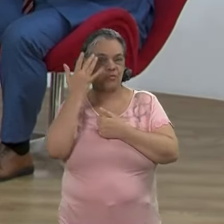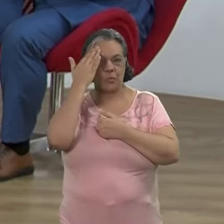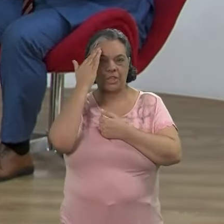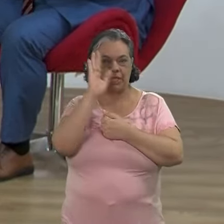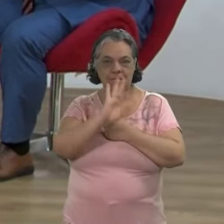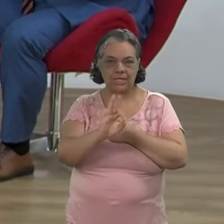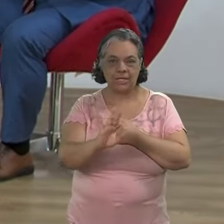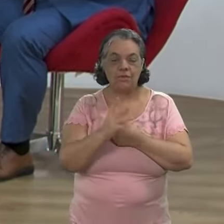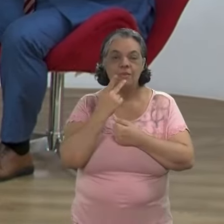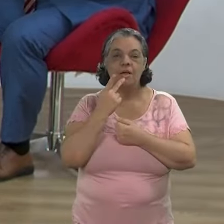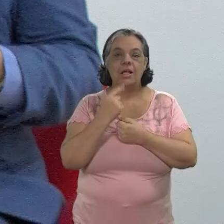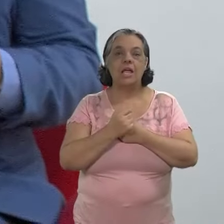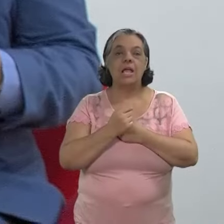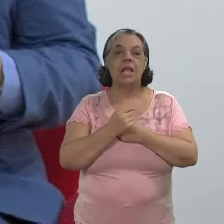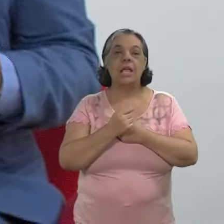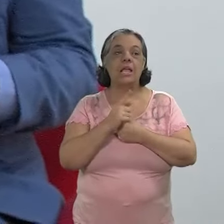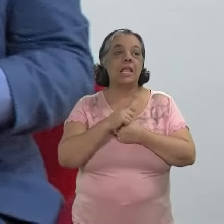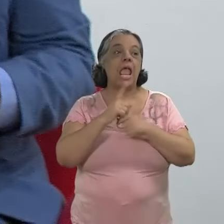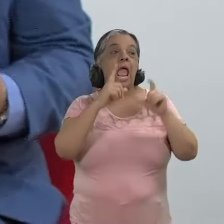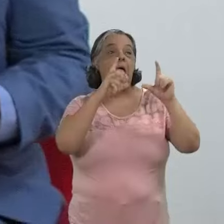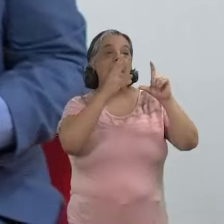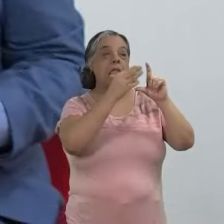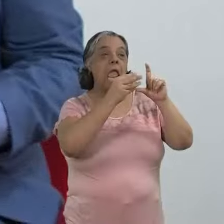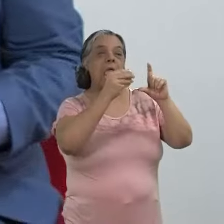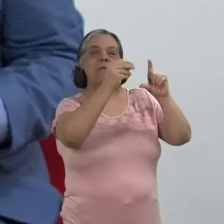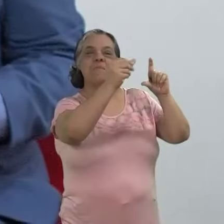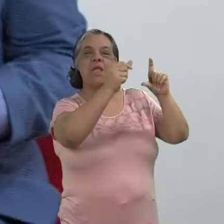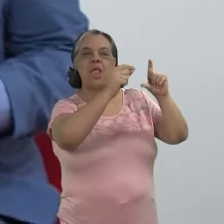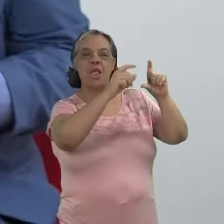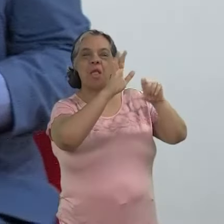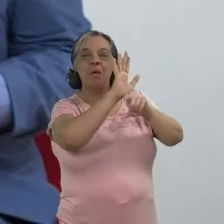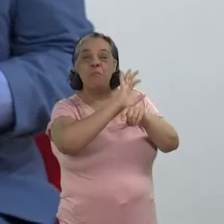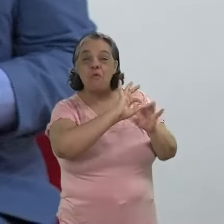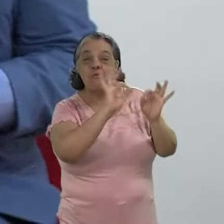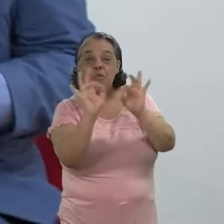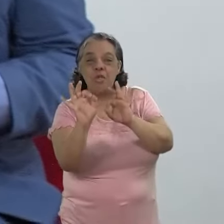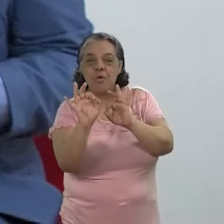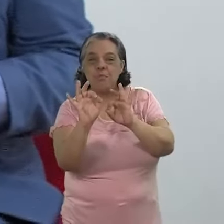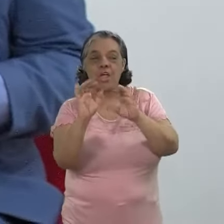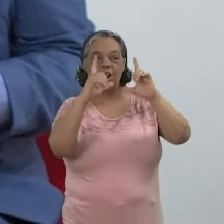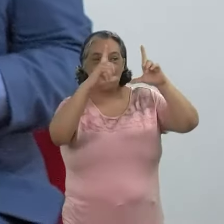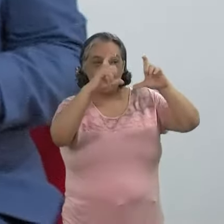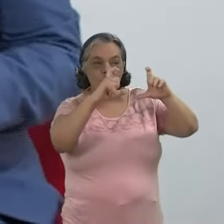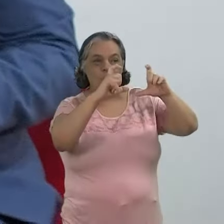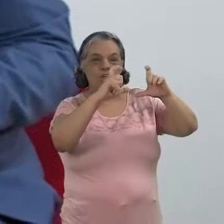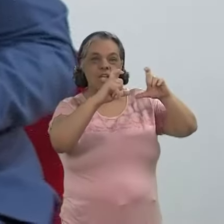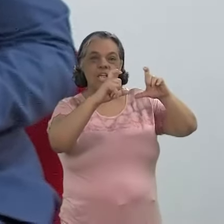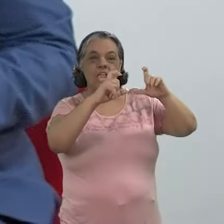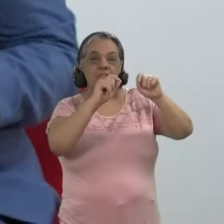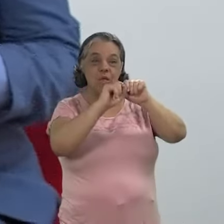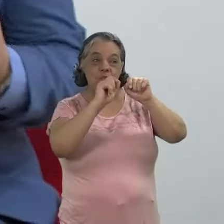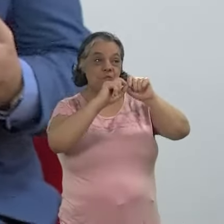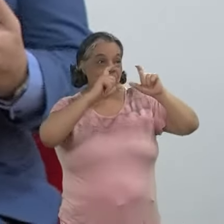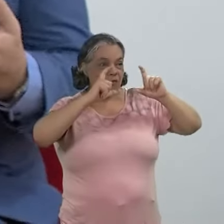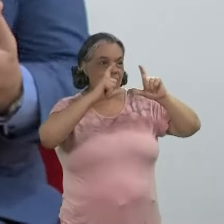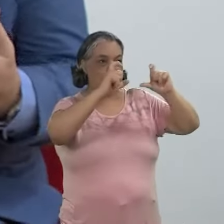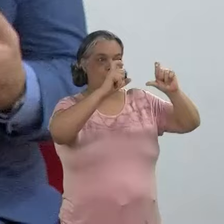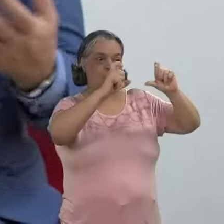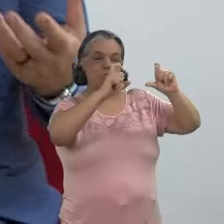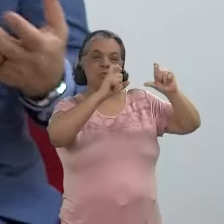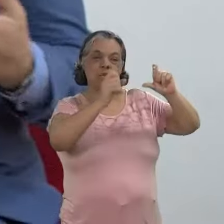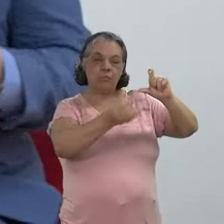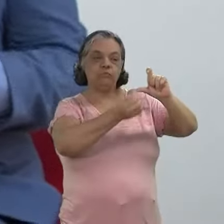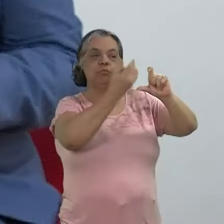juventude hoje não entenda. Quando alguém diz assim, queimei meu filme, né? Esse queimar meu filme é eu fotografei alguém ou fiz uma